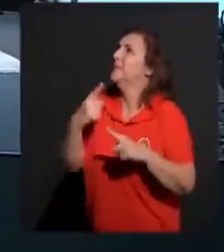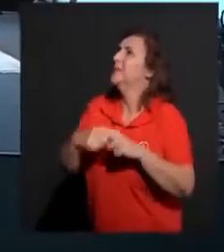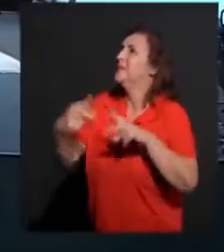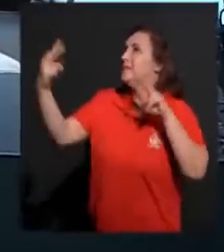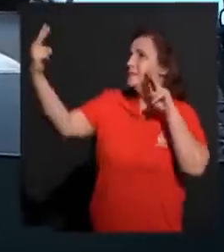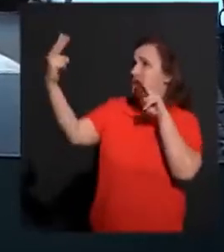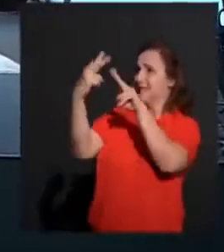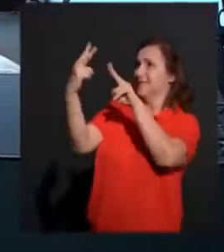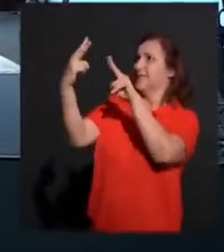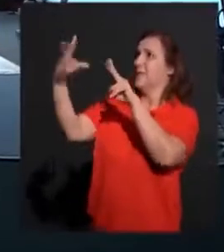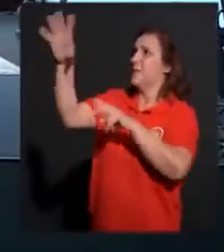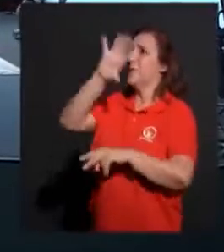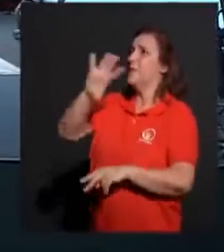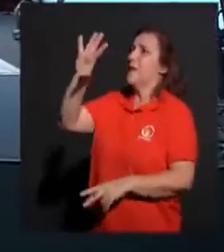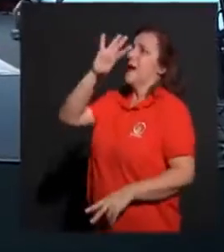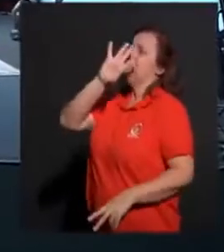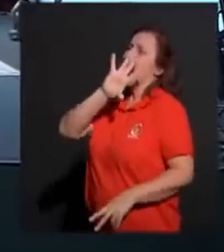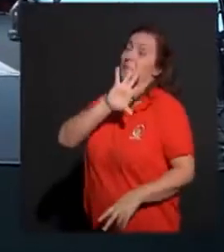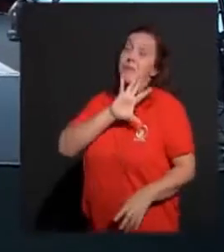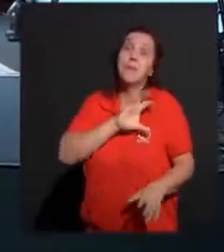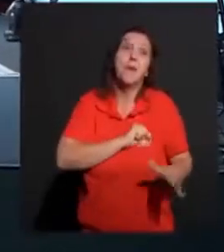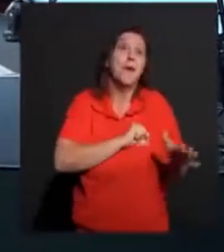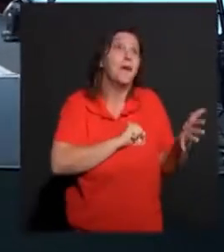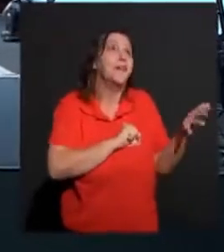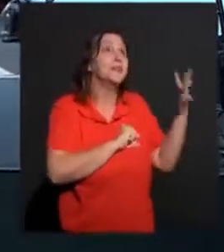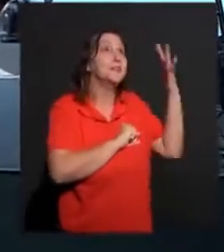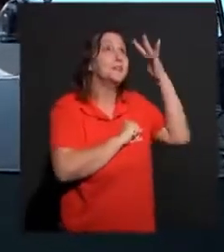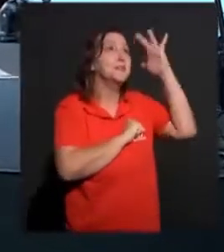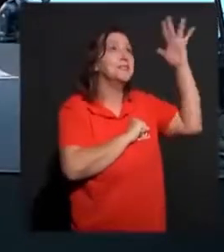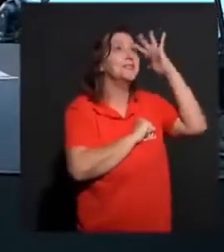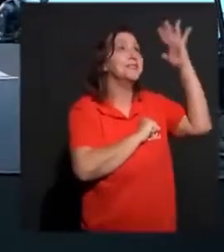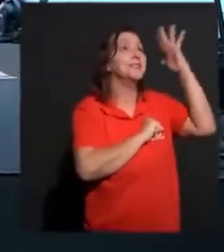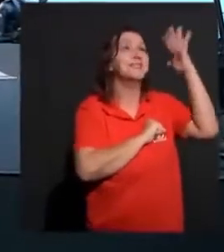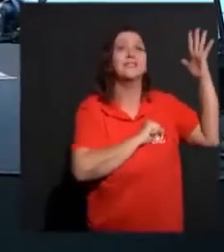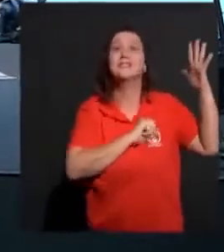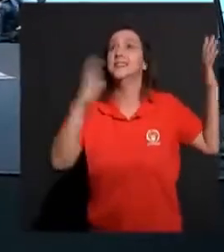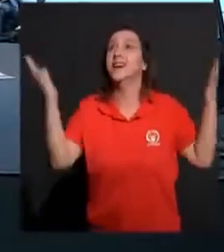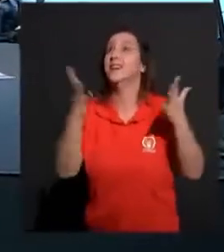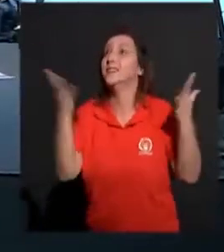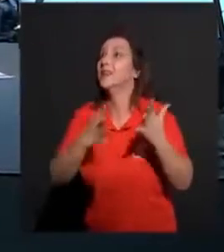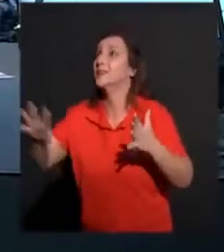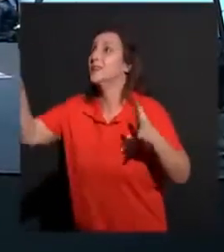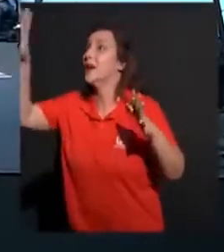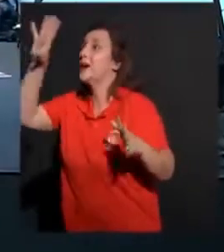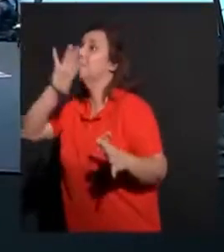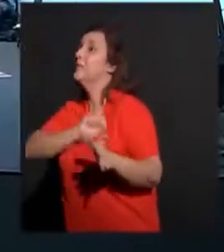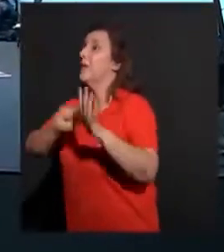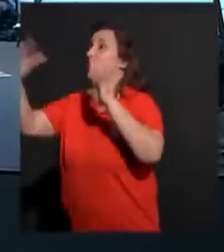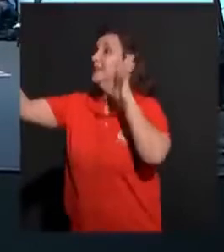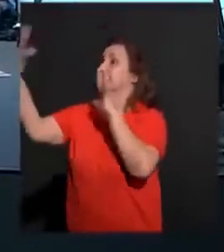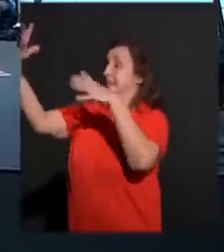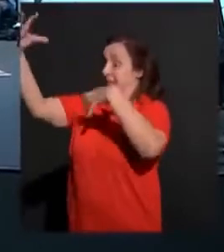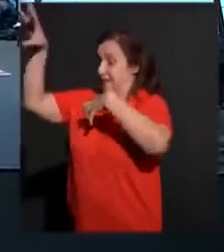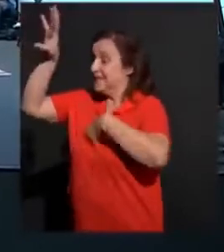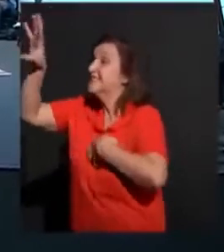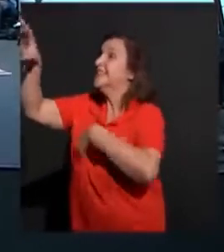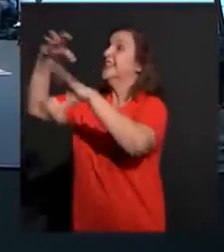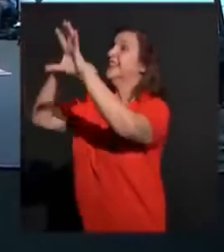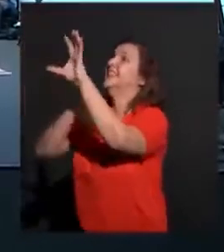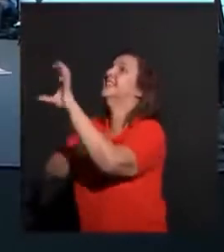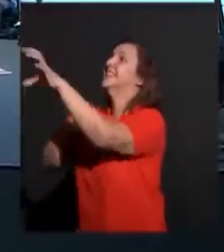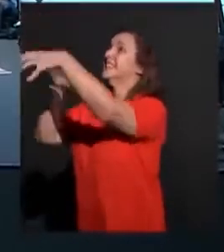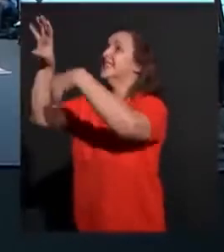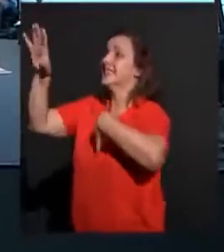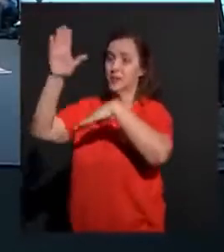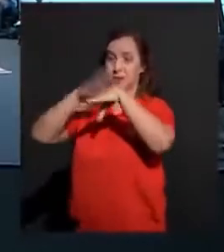Meus olhos. Aquele amor que antes eu tinha só uma noção. Agora eu posso ver esse amor nos teus próprios olhos, Senhor. Eu posso sentir o